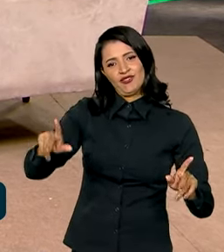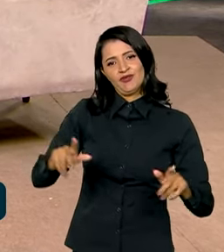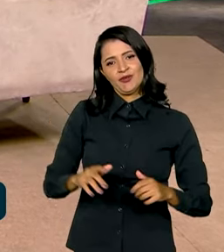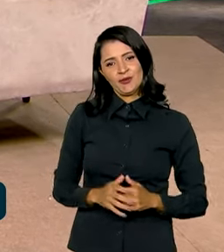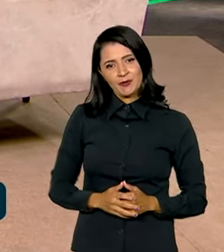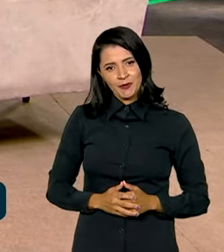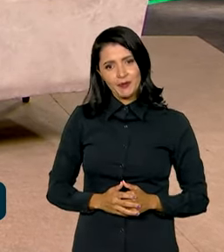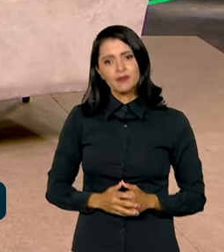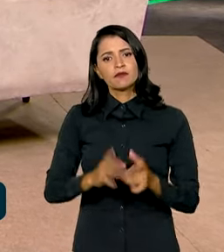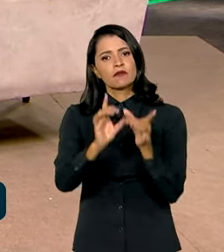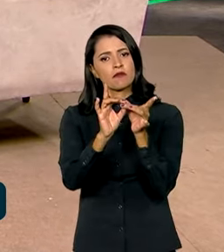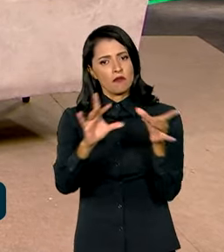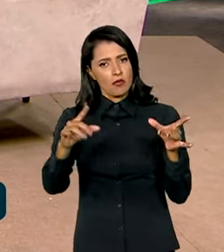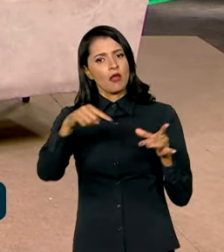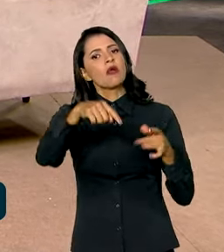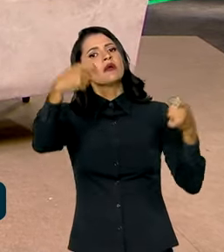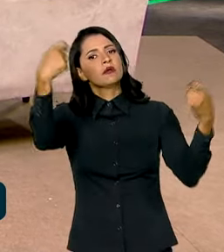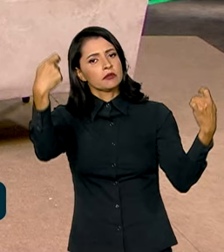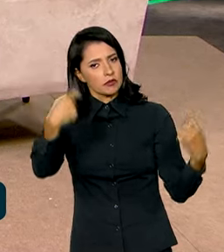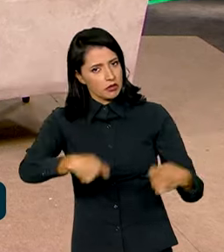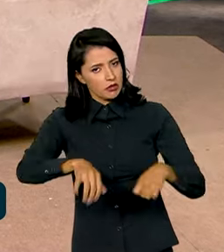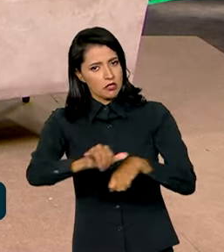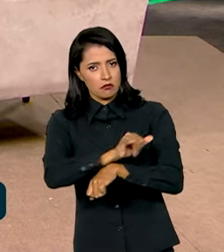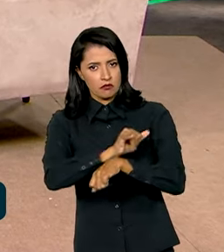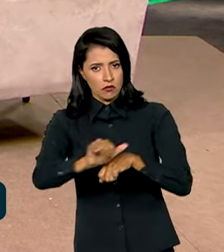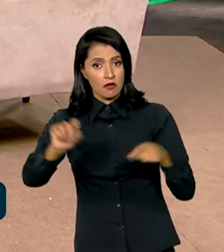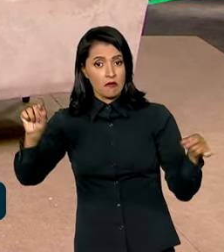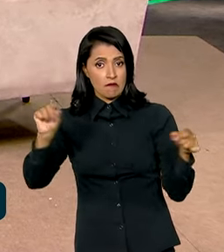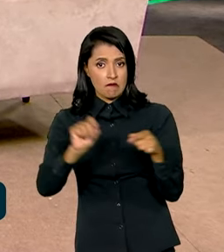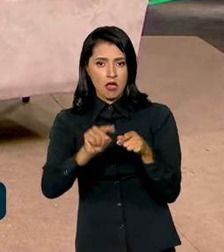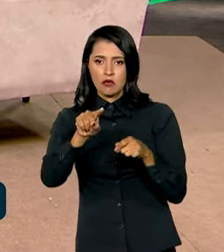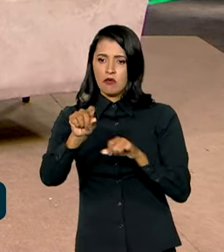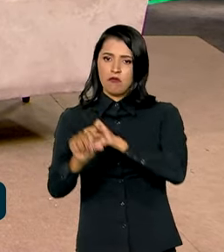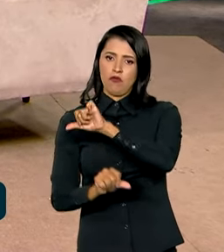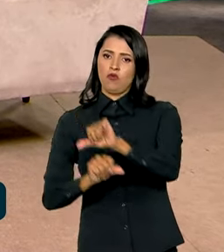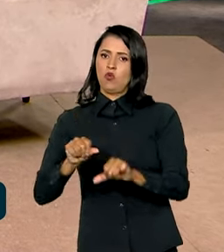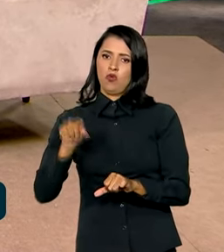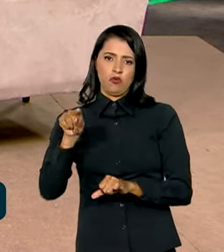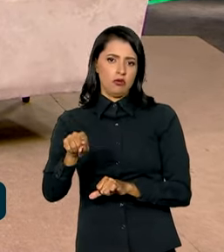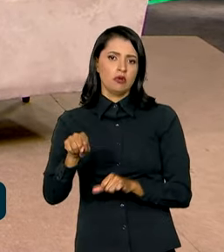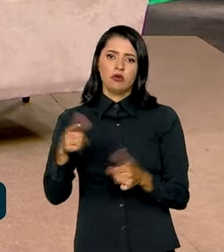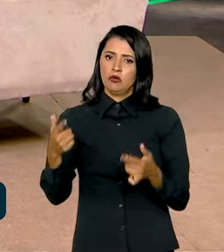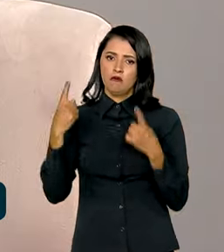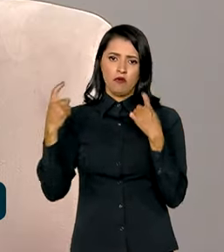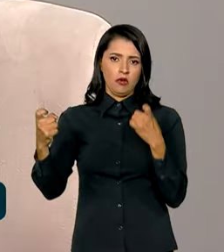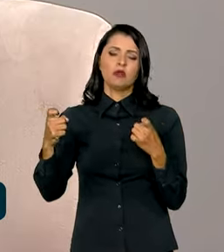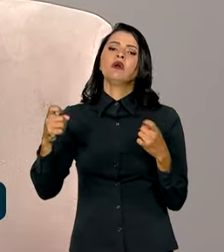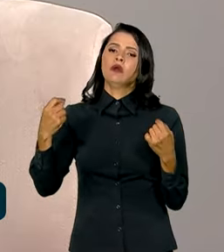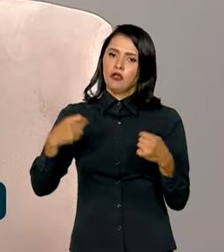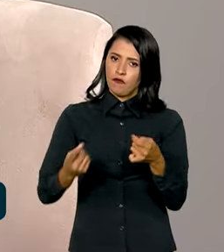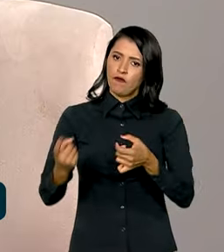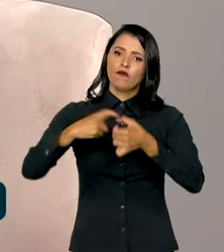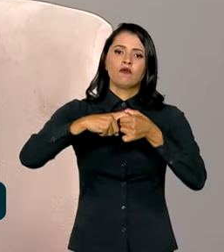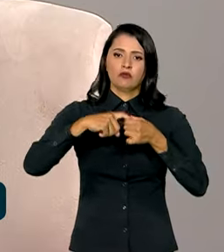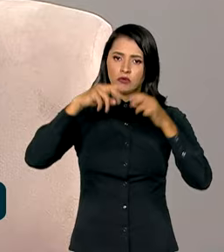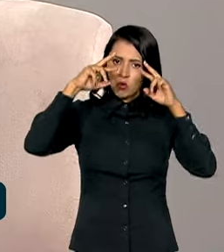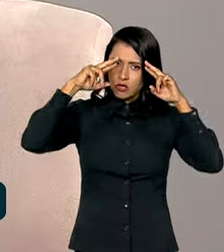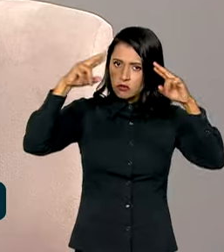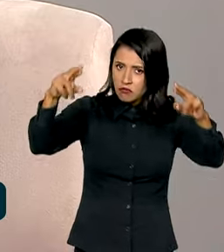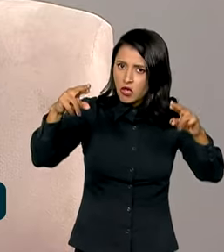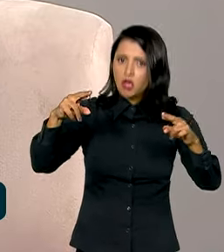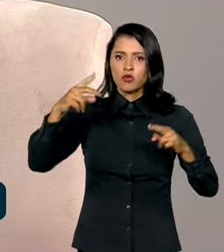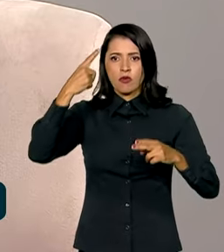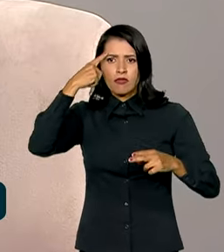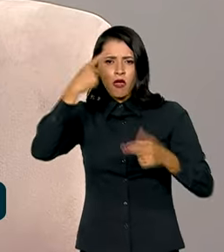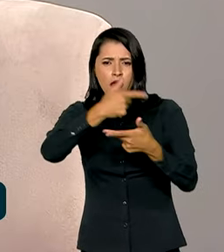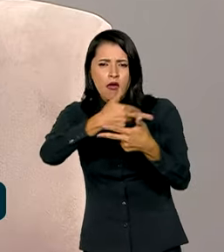E a democracia precisa ser a ferramenta que faz com que essa página seja virada. E que o respeito, a pluralidade